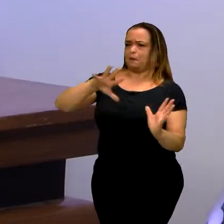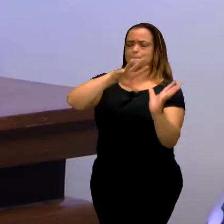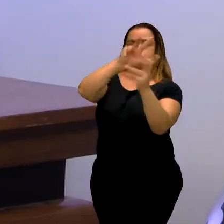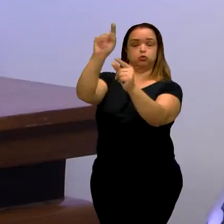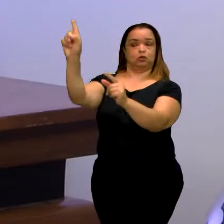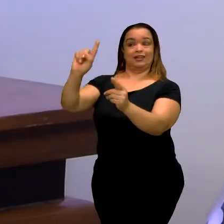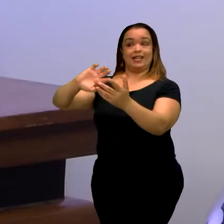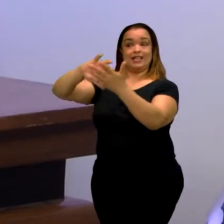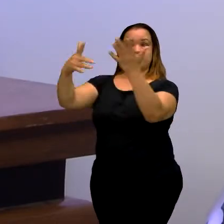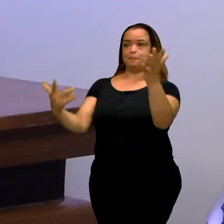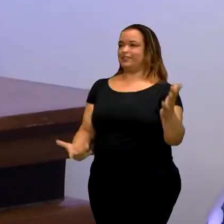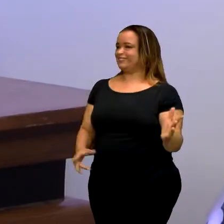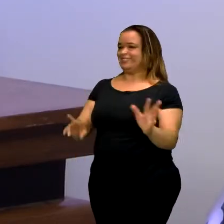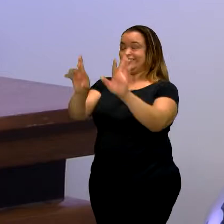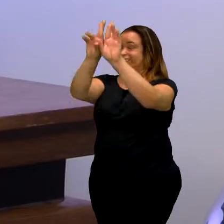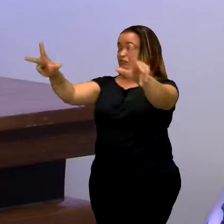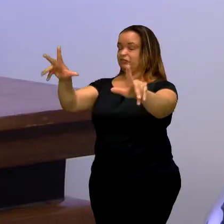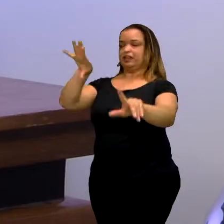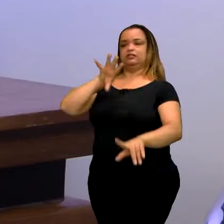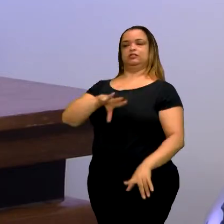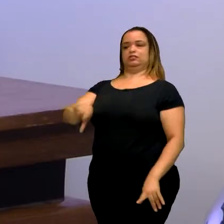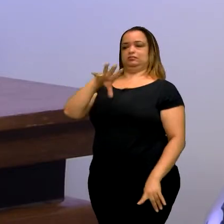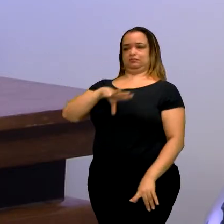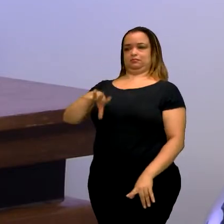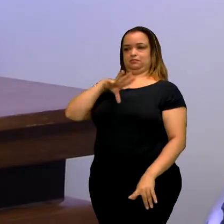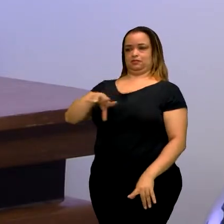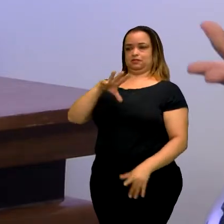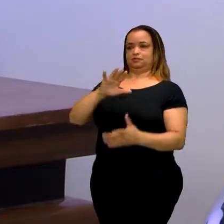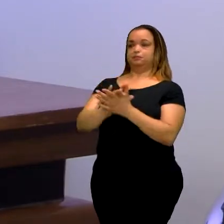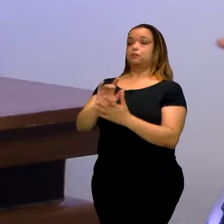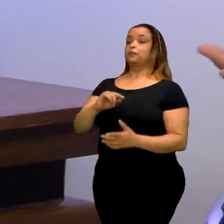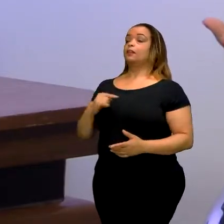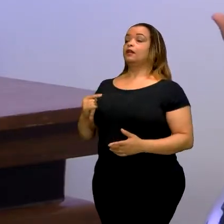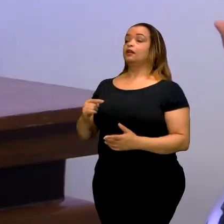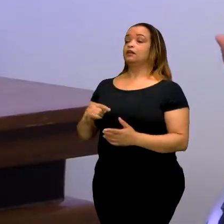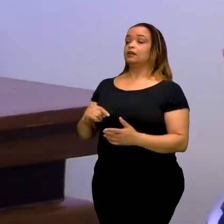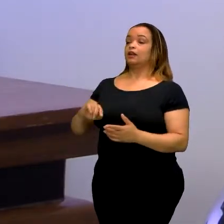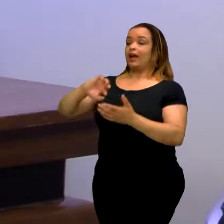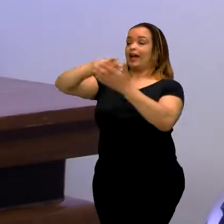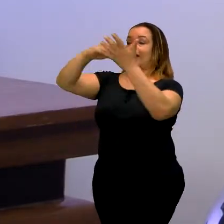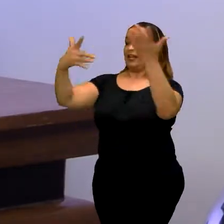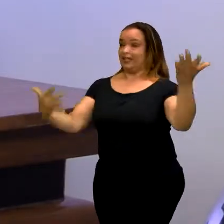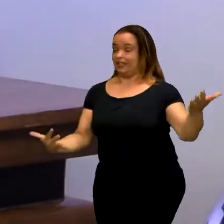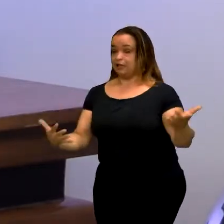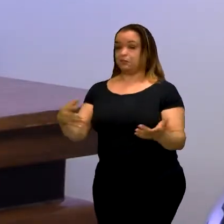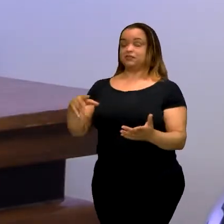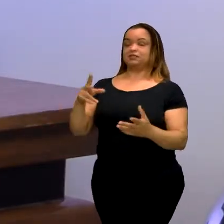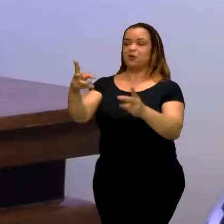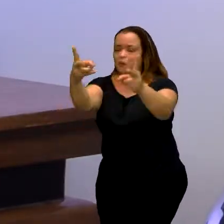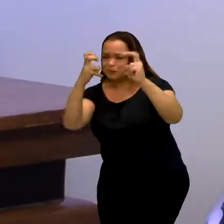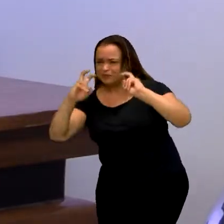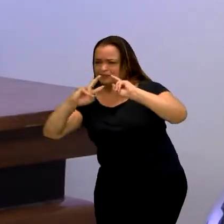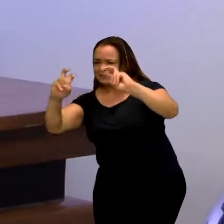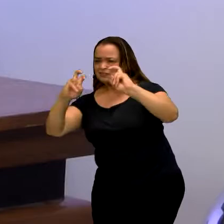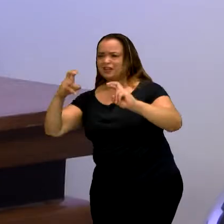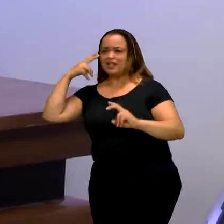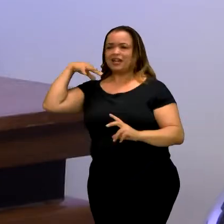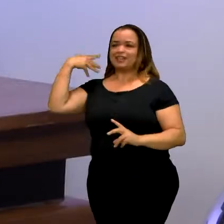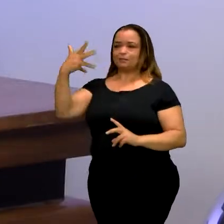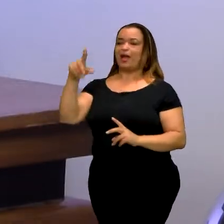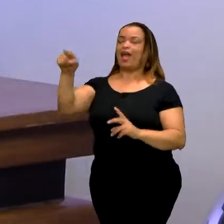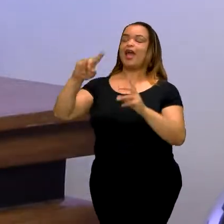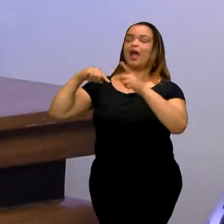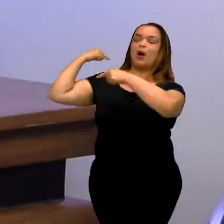portuguesa. Hã? Nada. Então, a Libra que vocês estão vendo a Ana Paula fazer é francês.